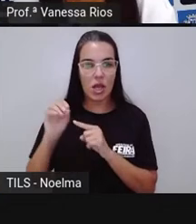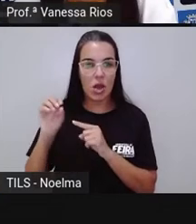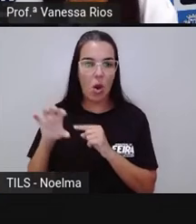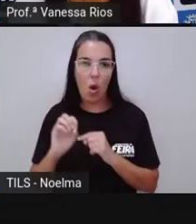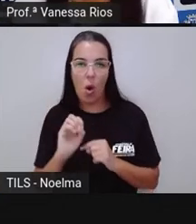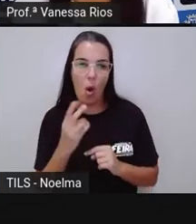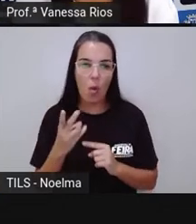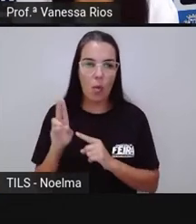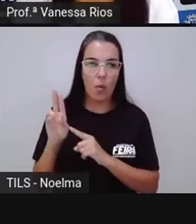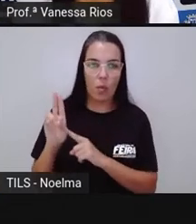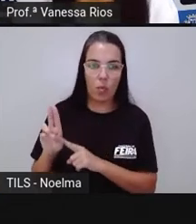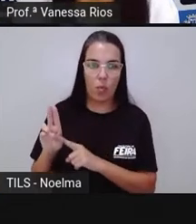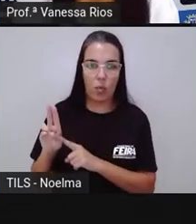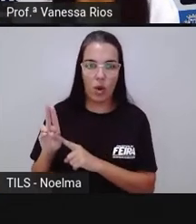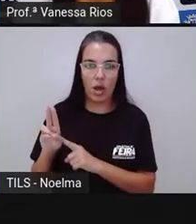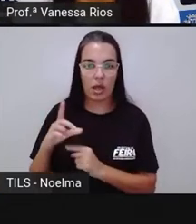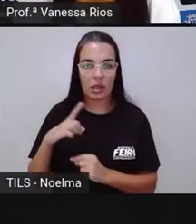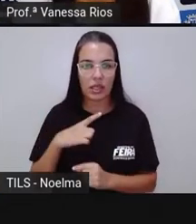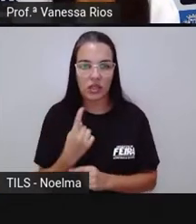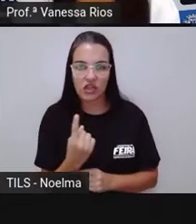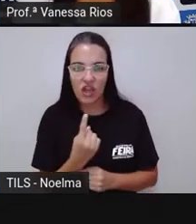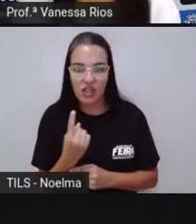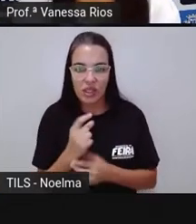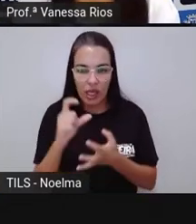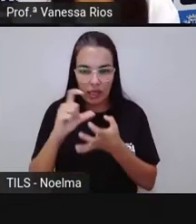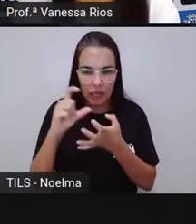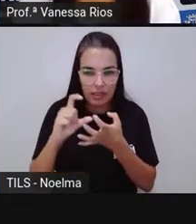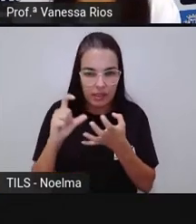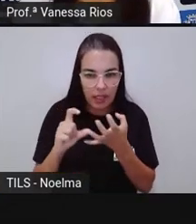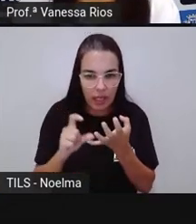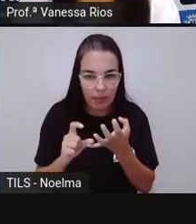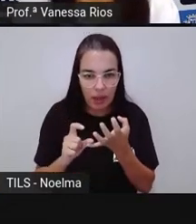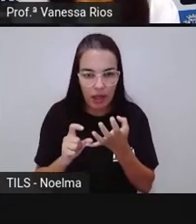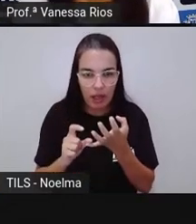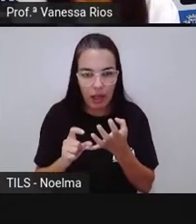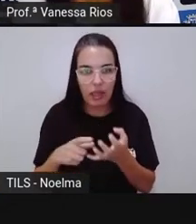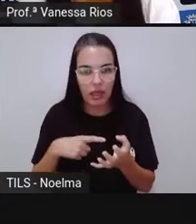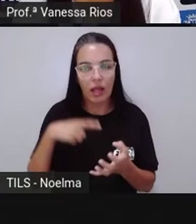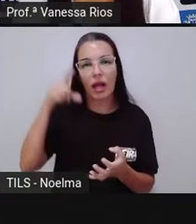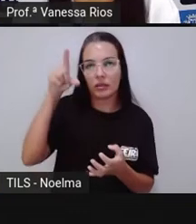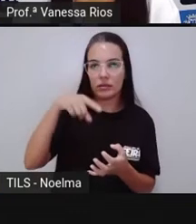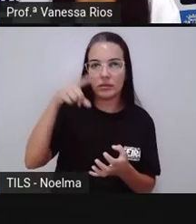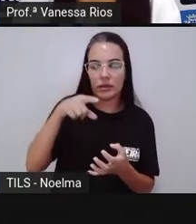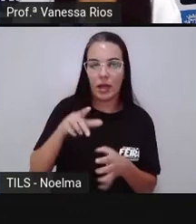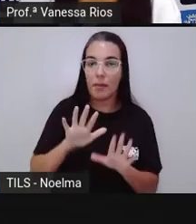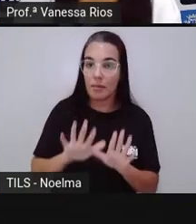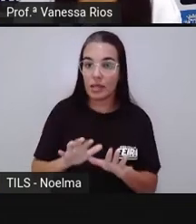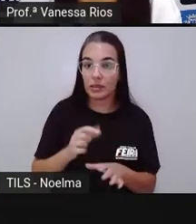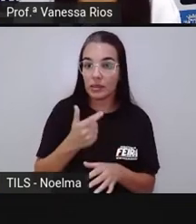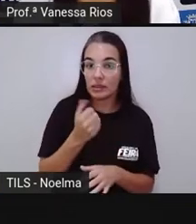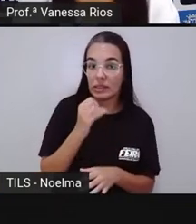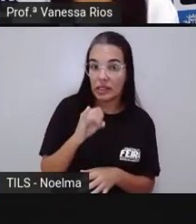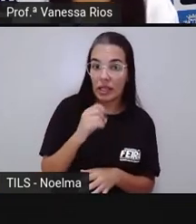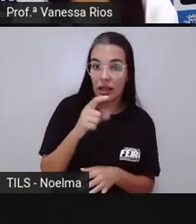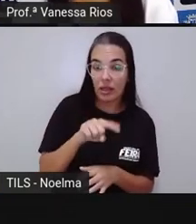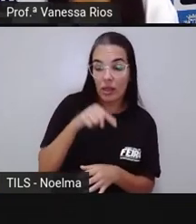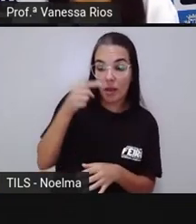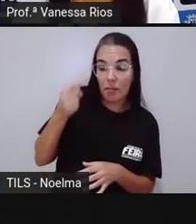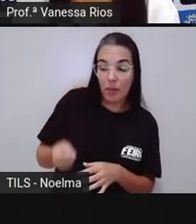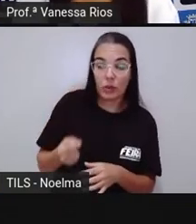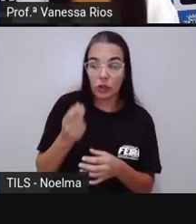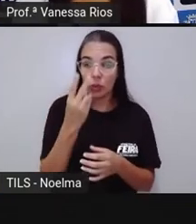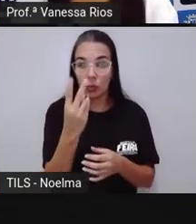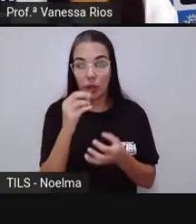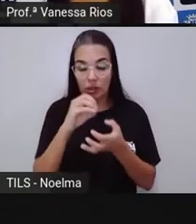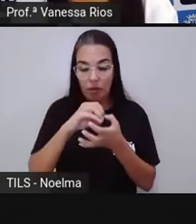de S, recebem acento agudo. Mas se vinherem após de tombo, não recebem. Exemplo, feiura.